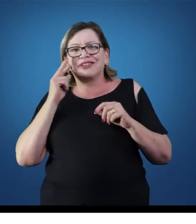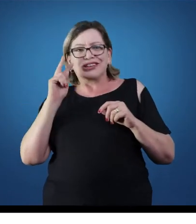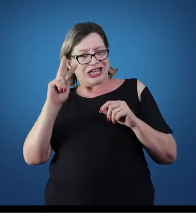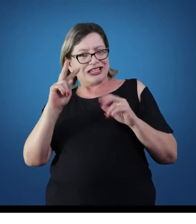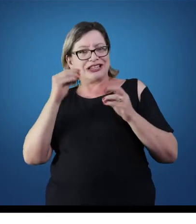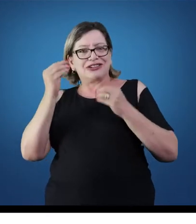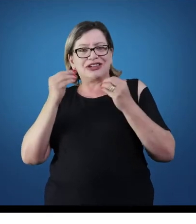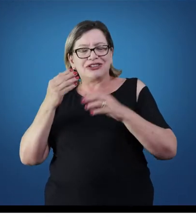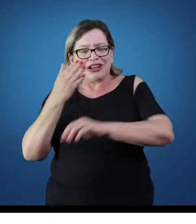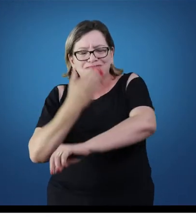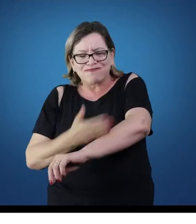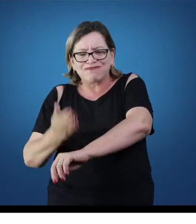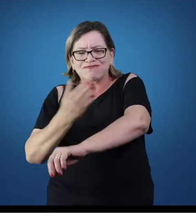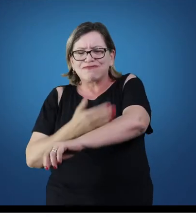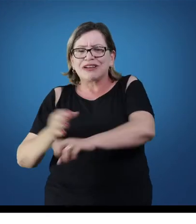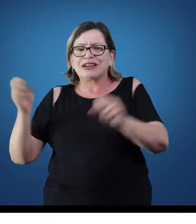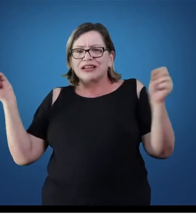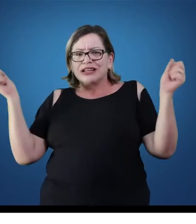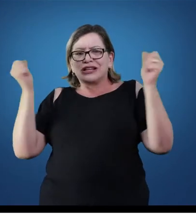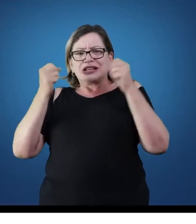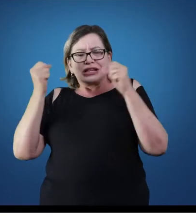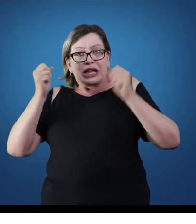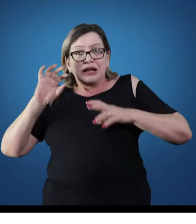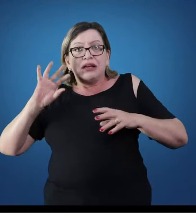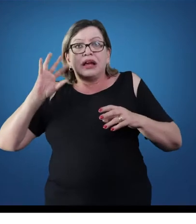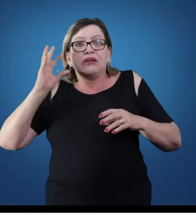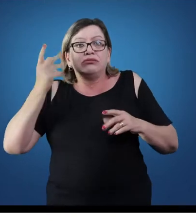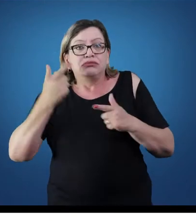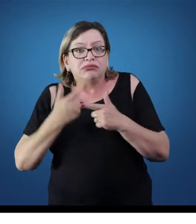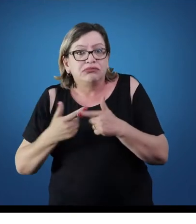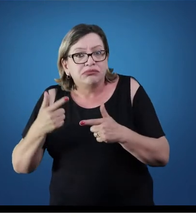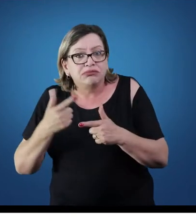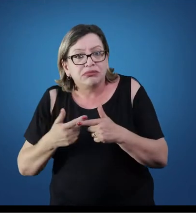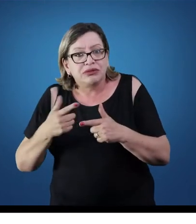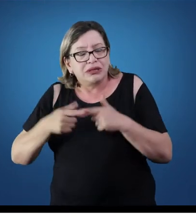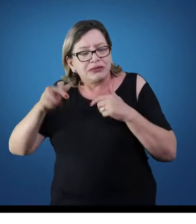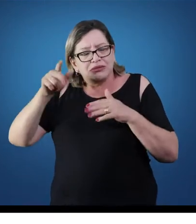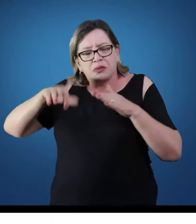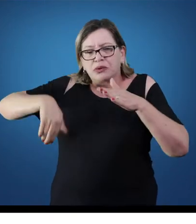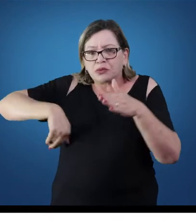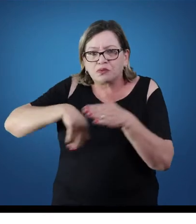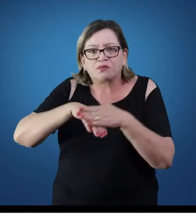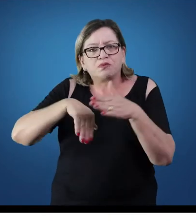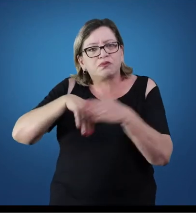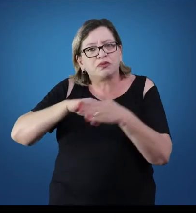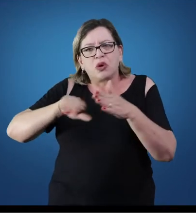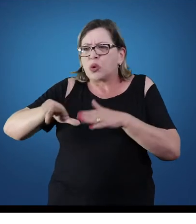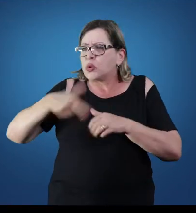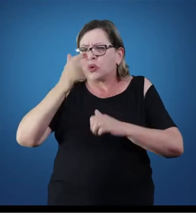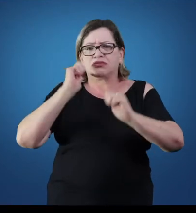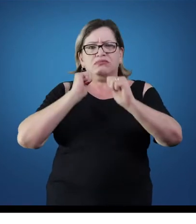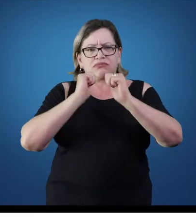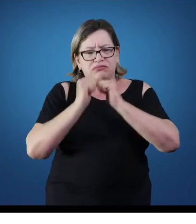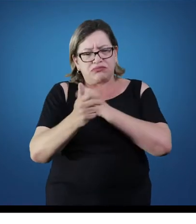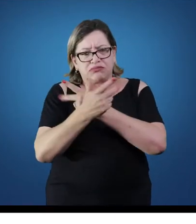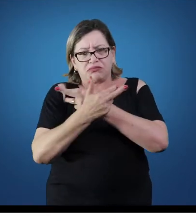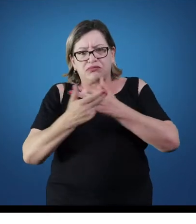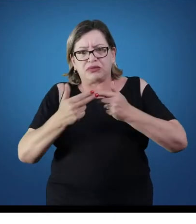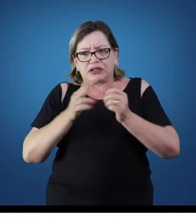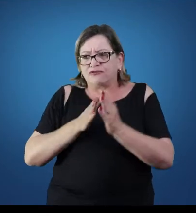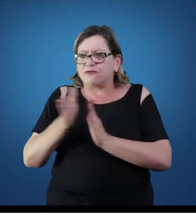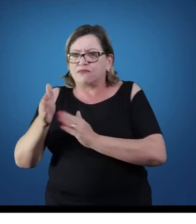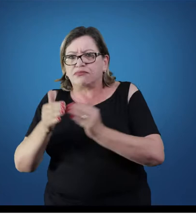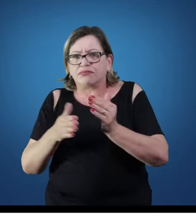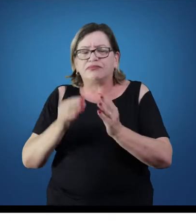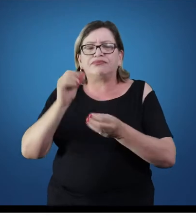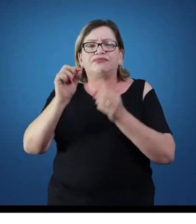não pratica atividades físicas e às vezes ocorre algum tipo de acidente, como no caso do futebol e em outros esportes que tem a mudança de direção.